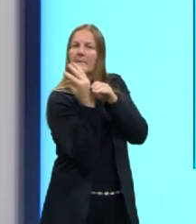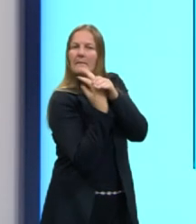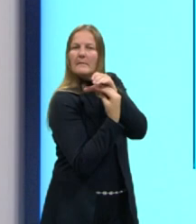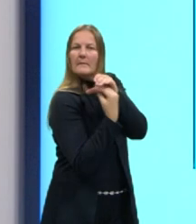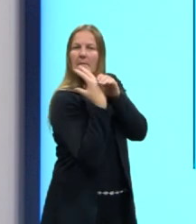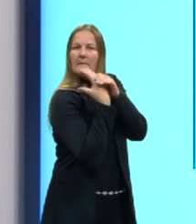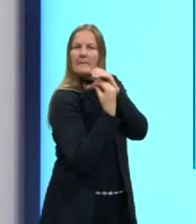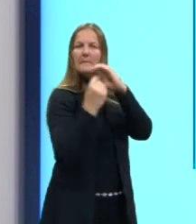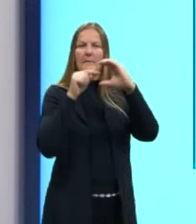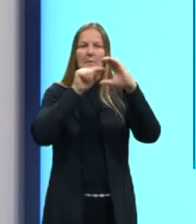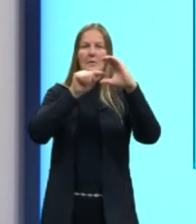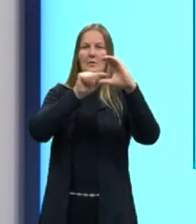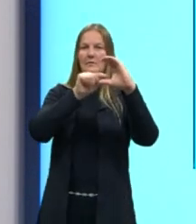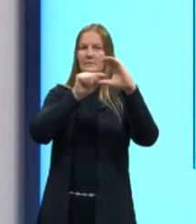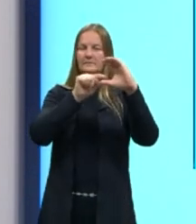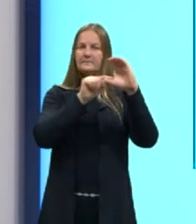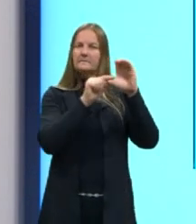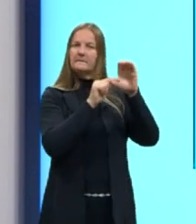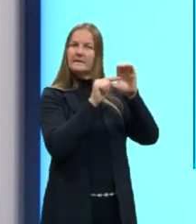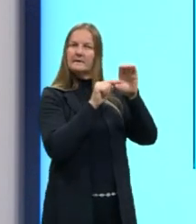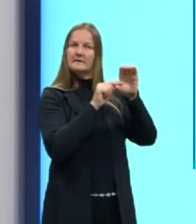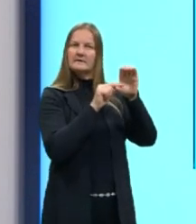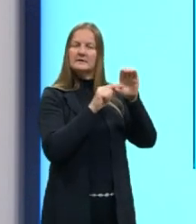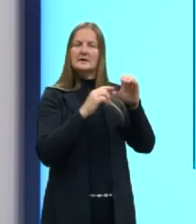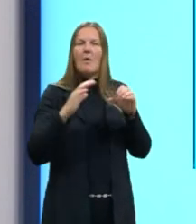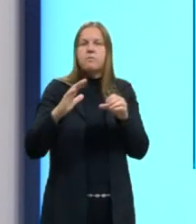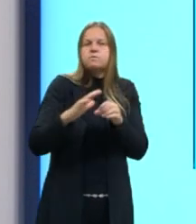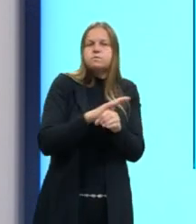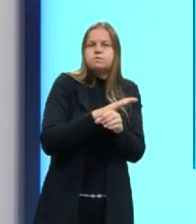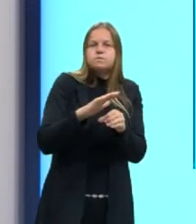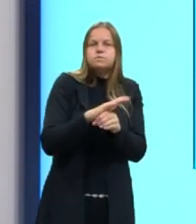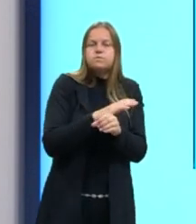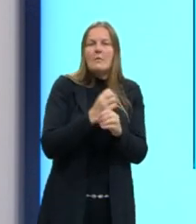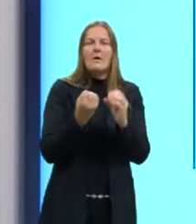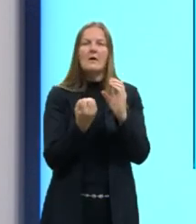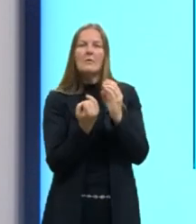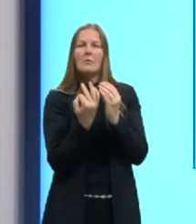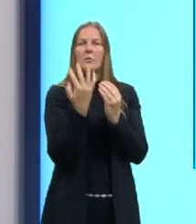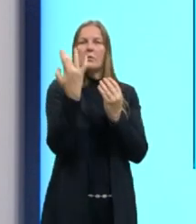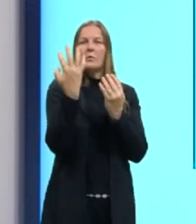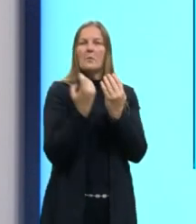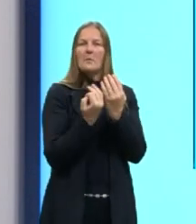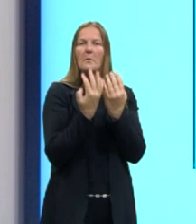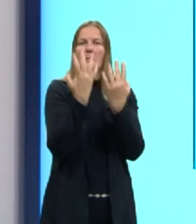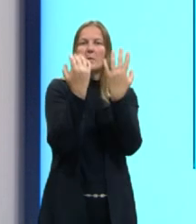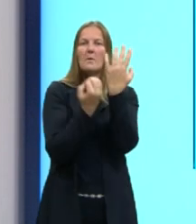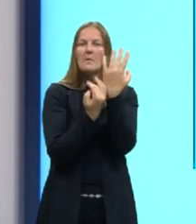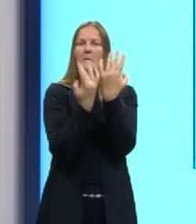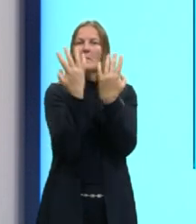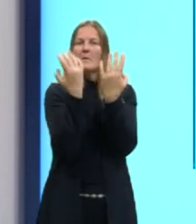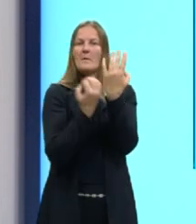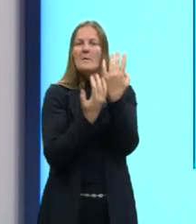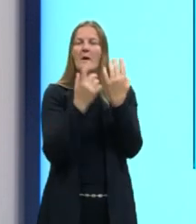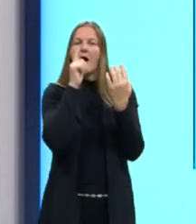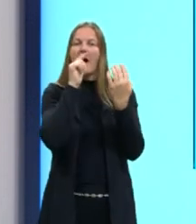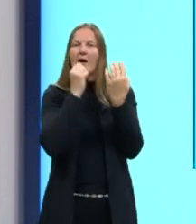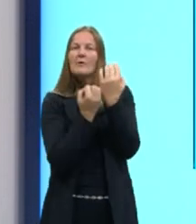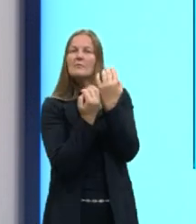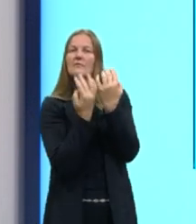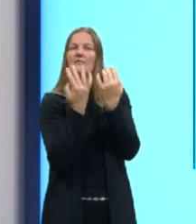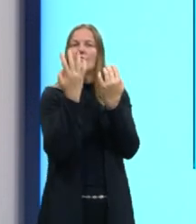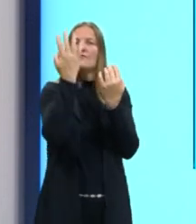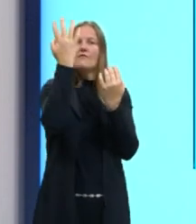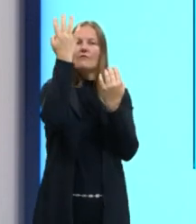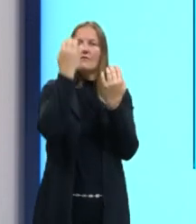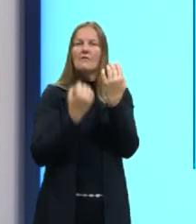vaculo está cheio demais, a planta vai transpirar, vai liberar essa água em forma de vapor.